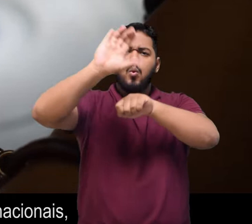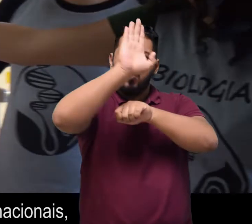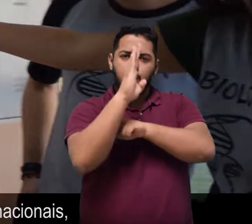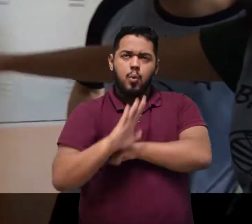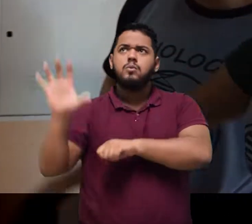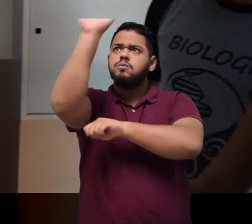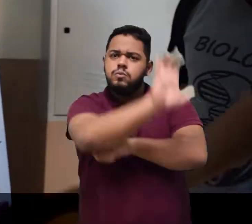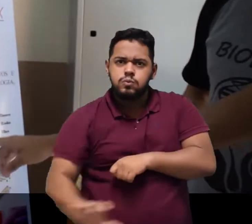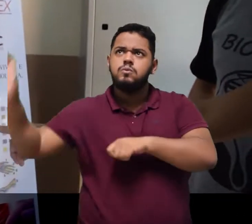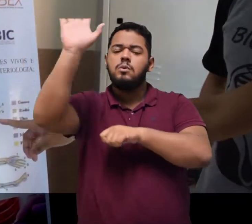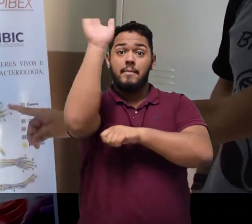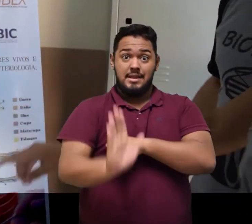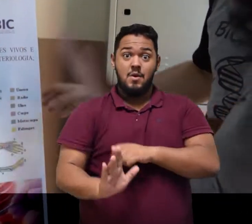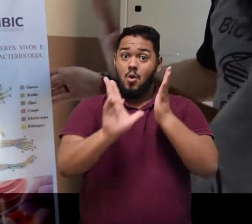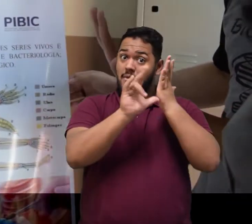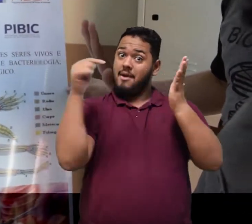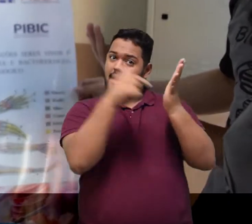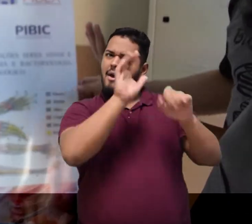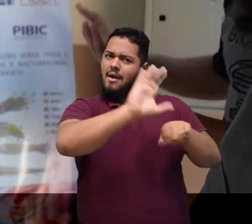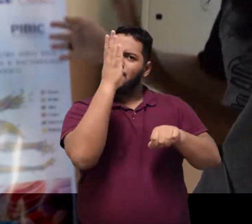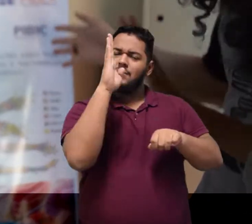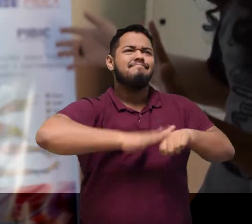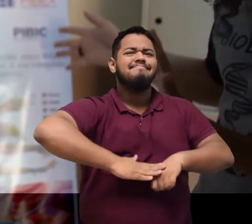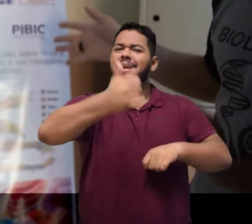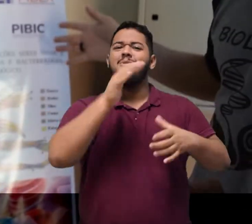nacionais, nos quais recebeu cinco estrelas.